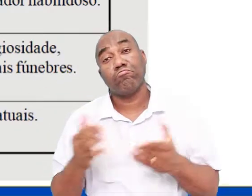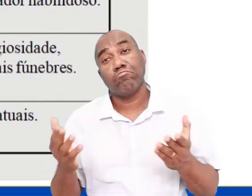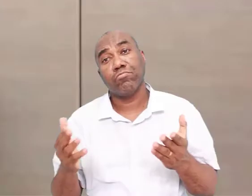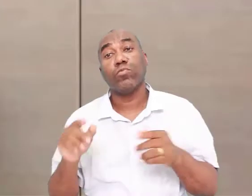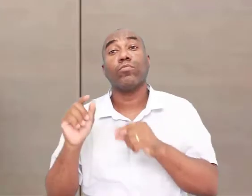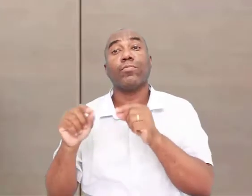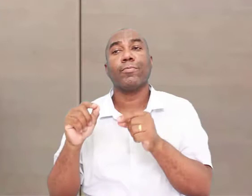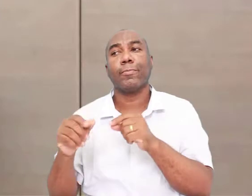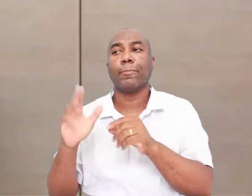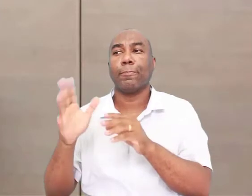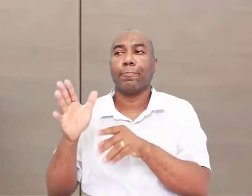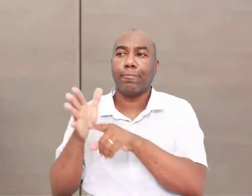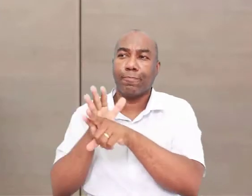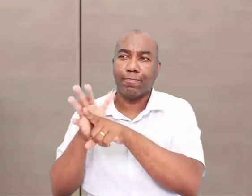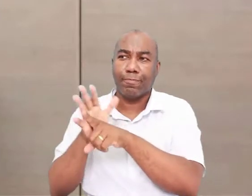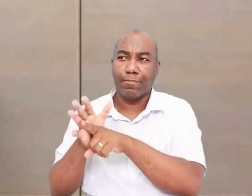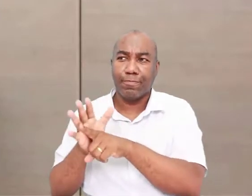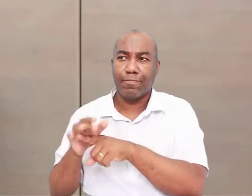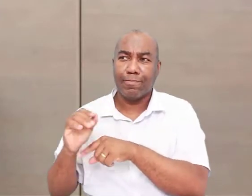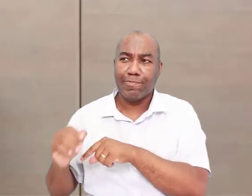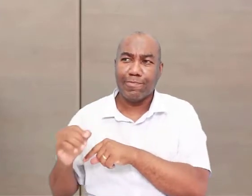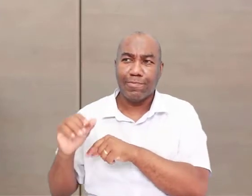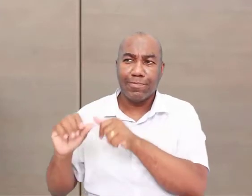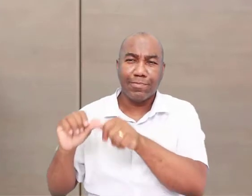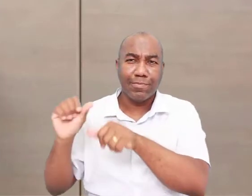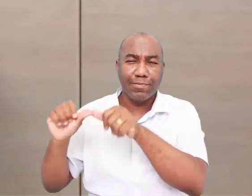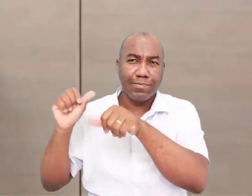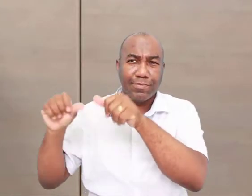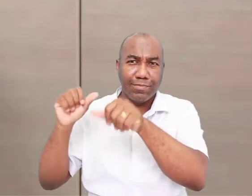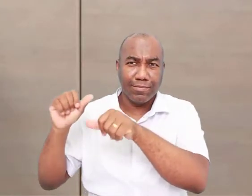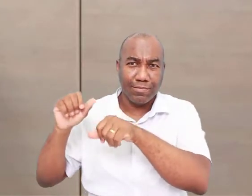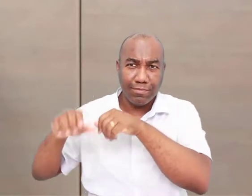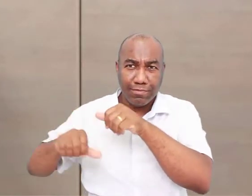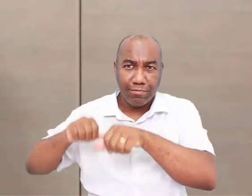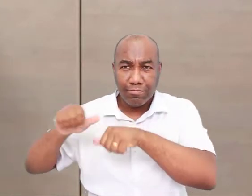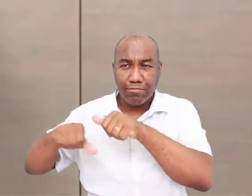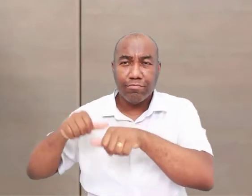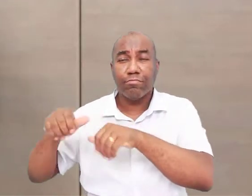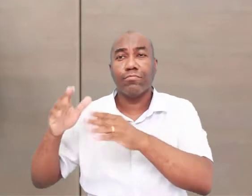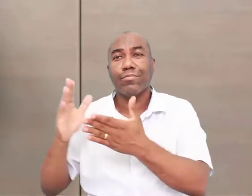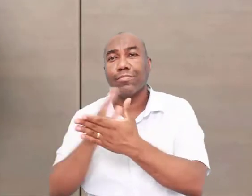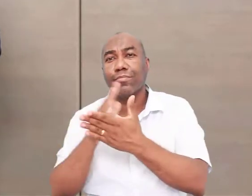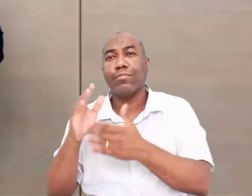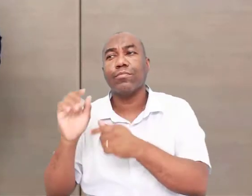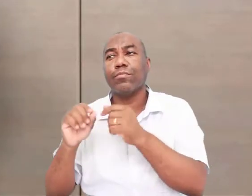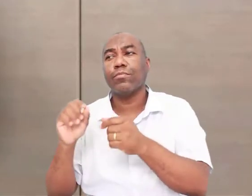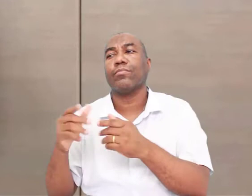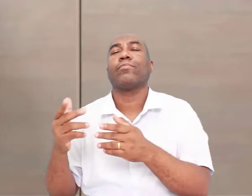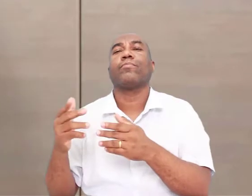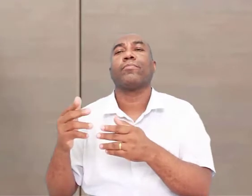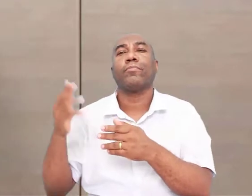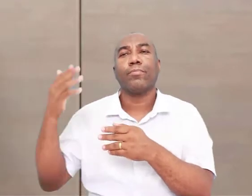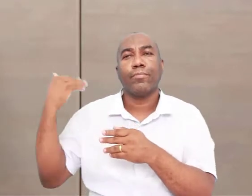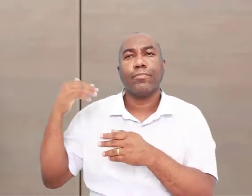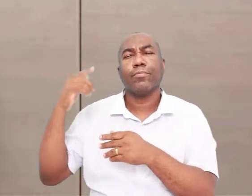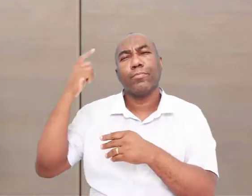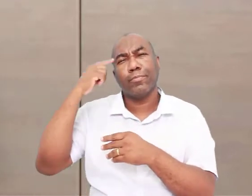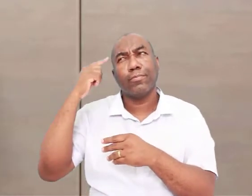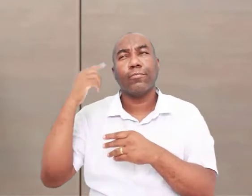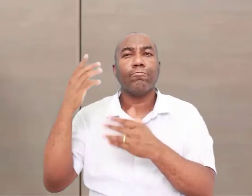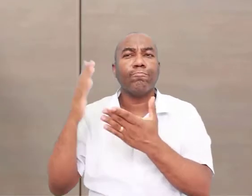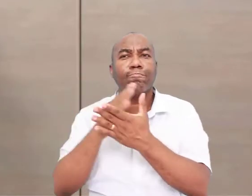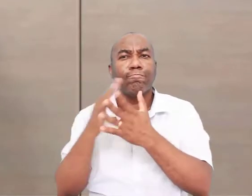já se sabe que Habilis erectus e Sapiens sapiens é uma evolução. Mas o Australopithecus, até pouco tempo atrás, ainda tinha-se muitas